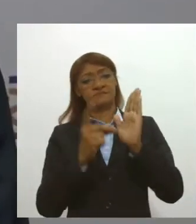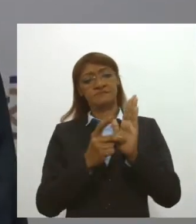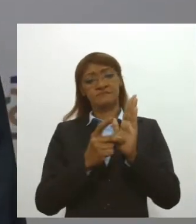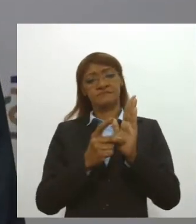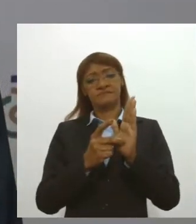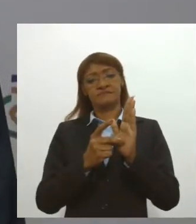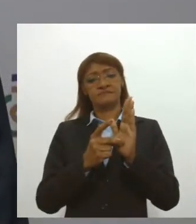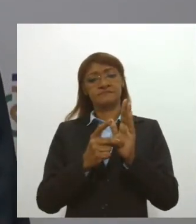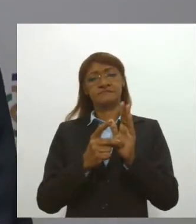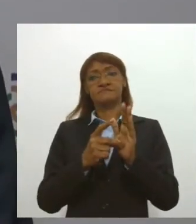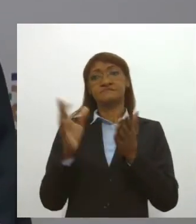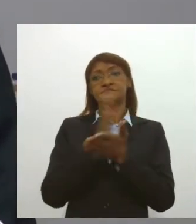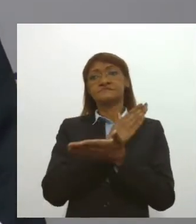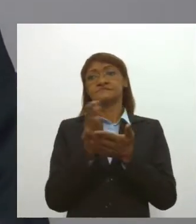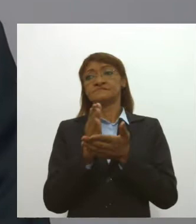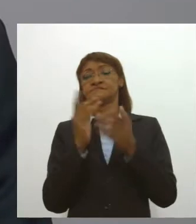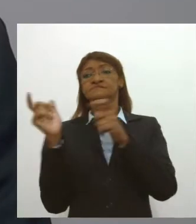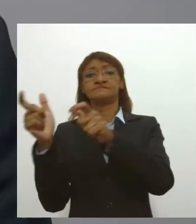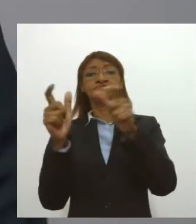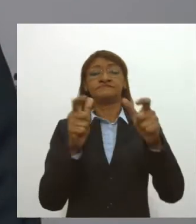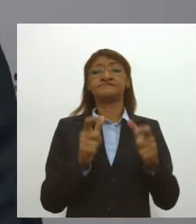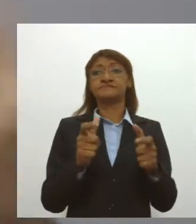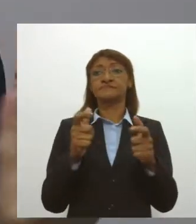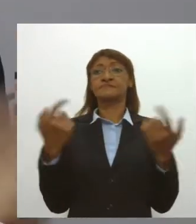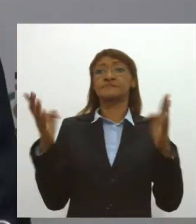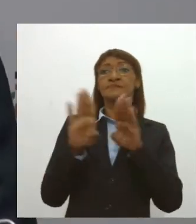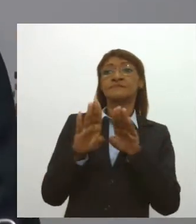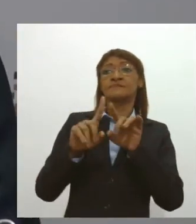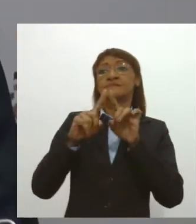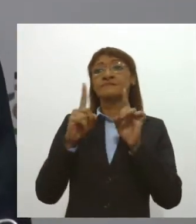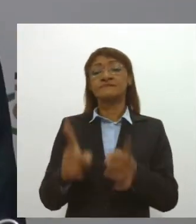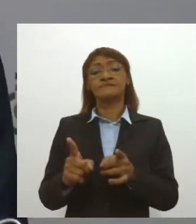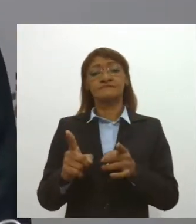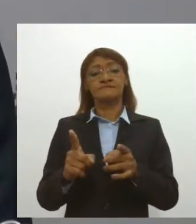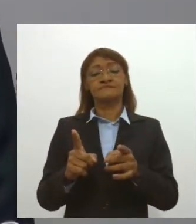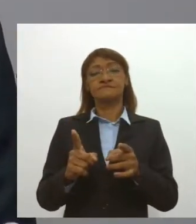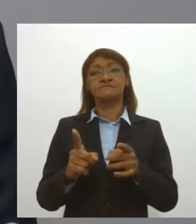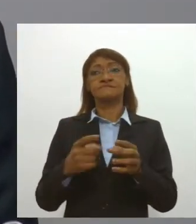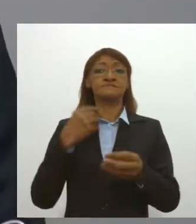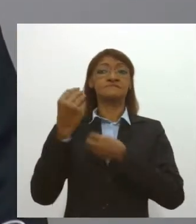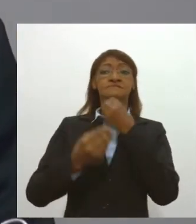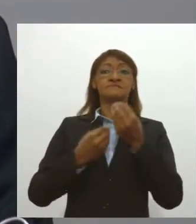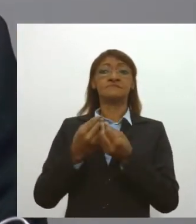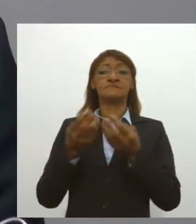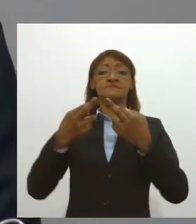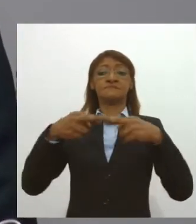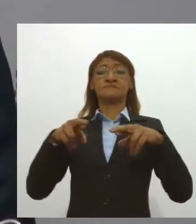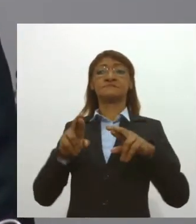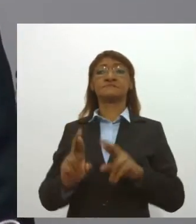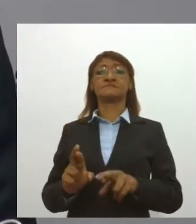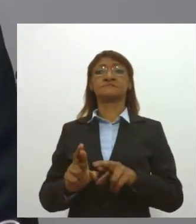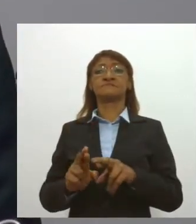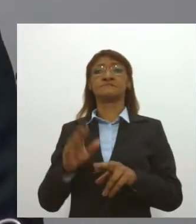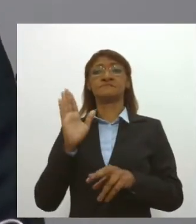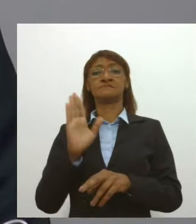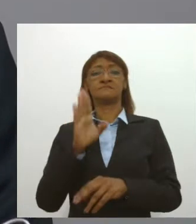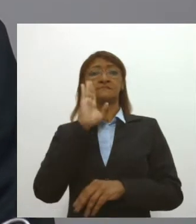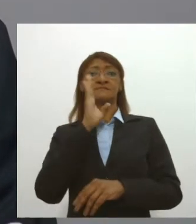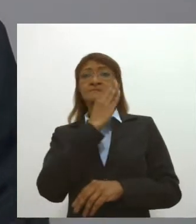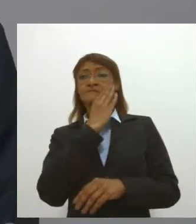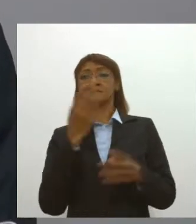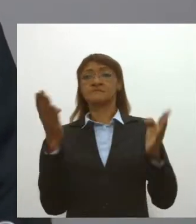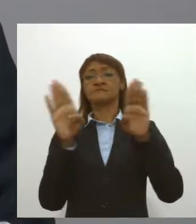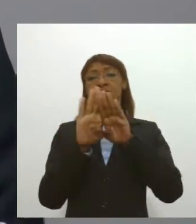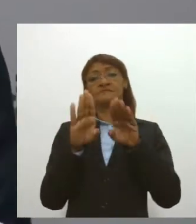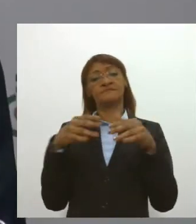determinadas áreas, porque até é importante, sem dar, por outro lado, contrapartidas. Vimos aí o fechamento de bares e aí